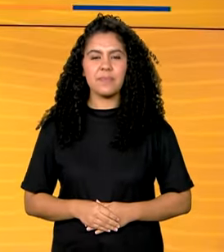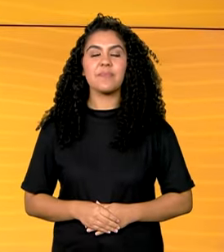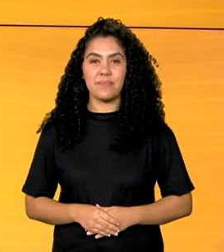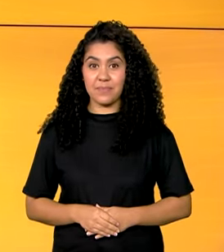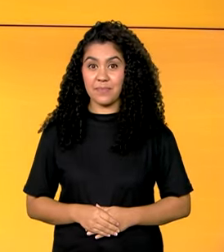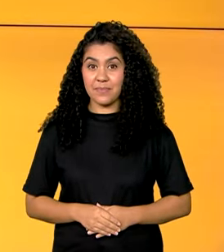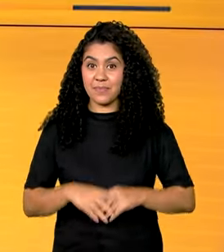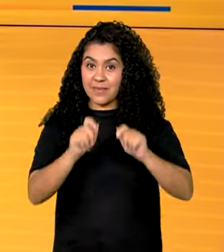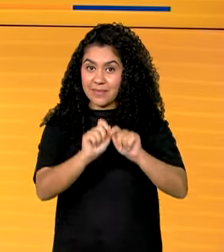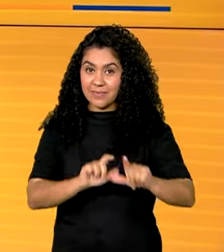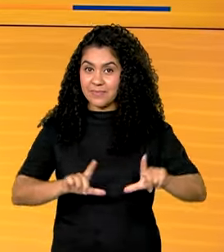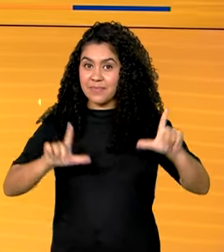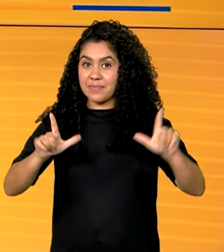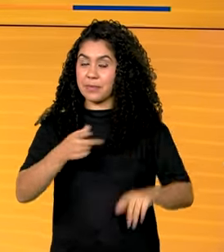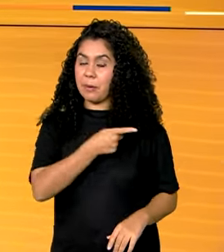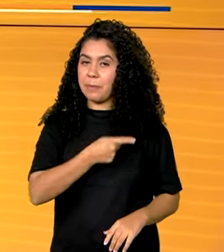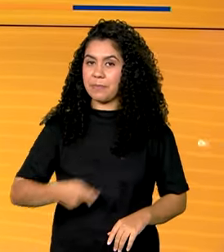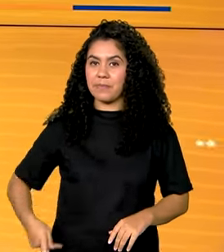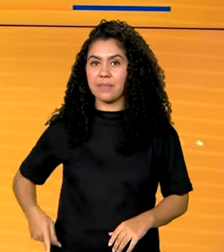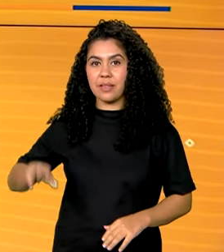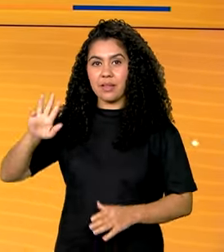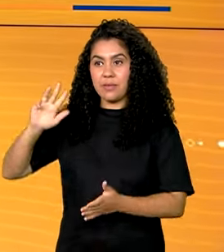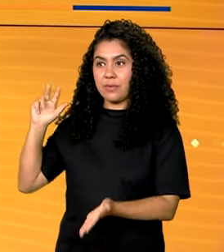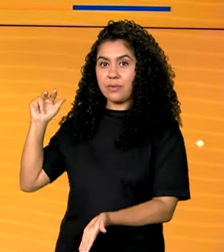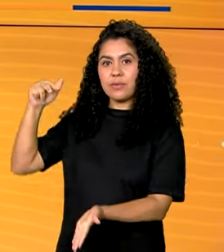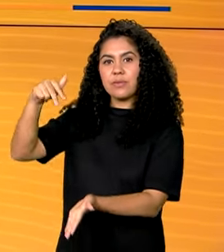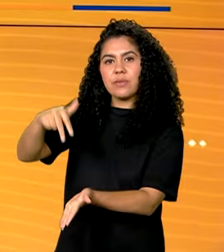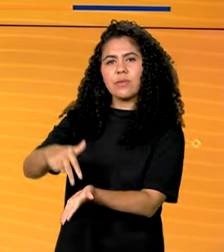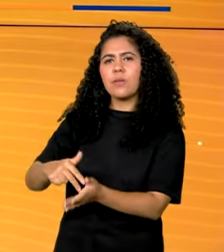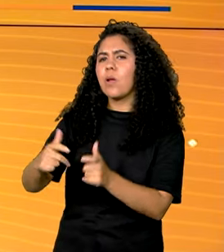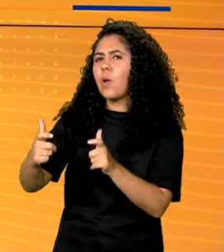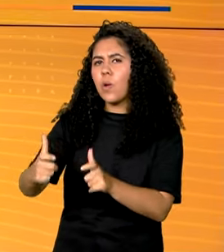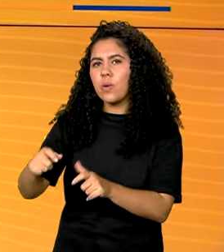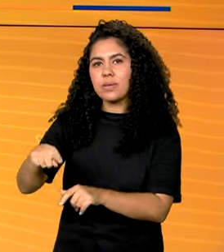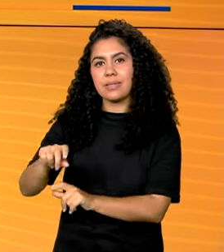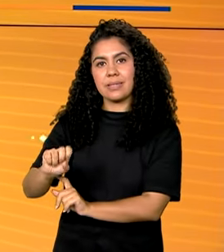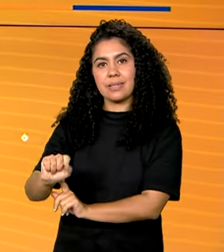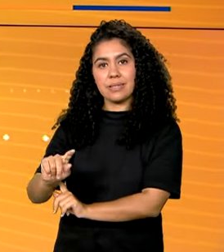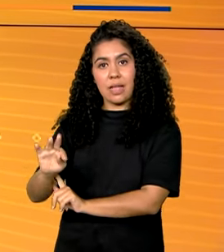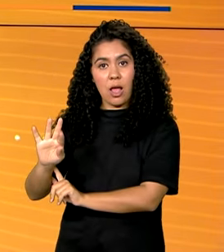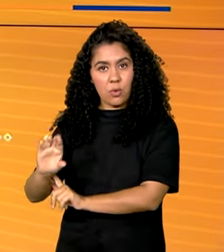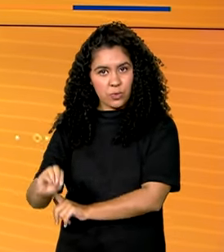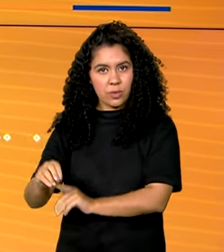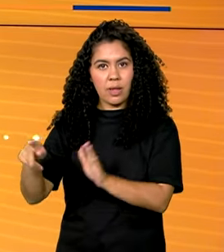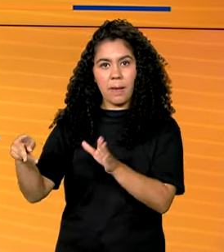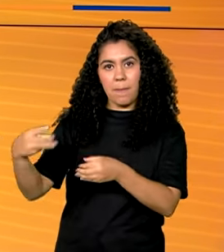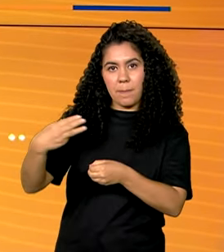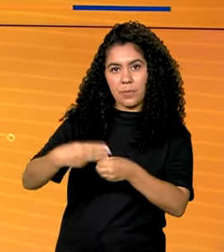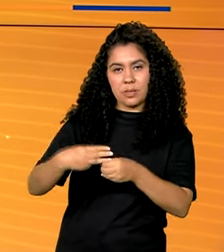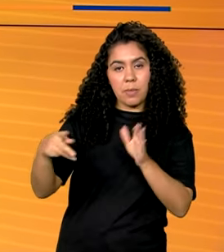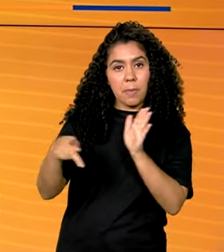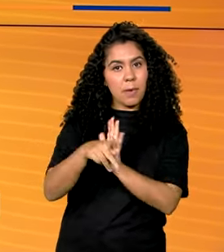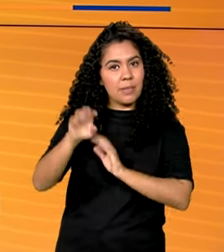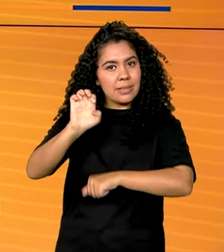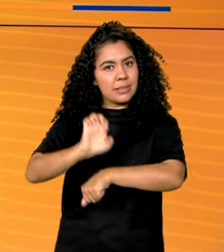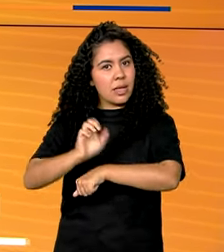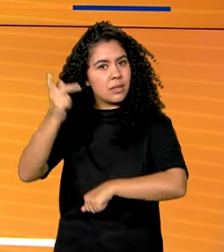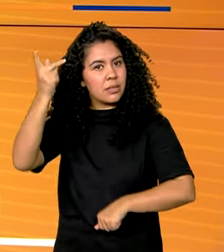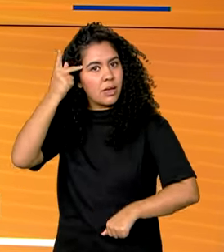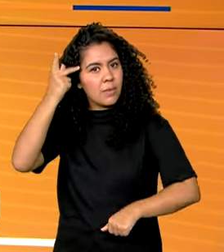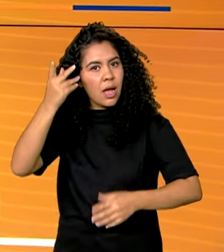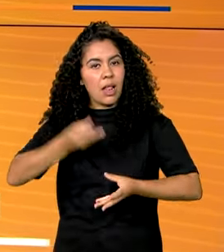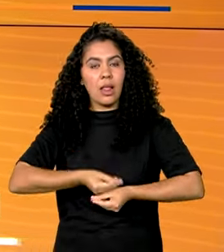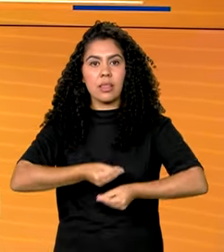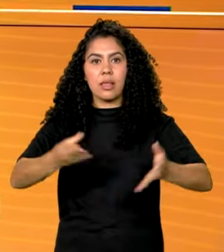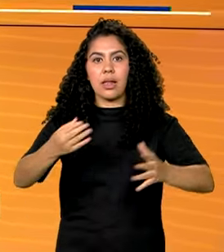Estamos de volta e o presidente Lula chegou agora há pouco em Salto, município de São Paulo, onde entrega 280 novas